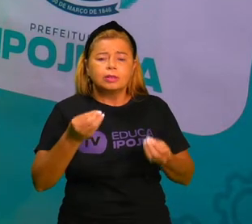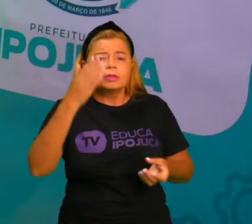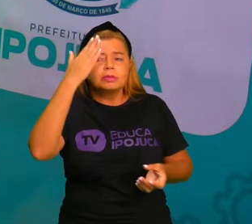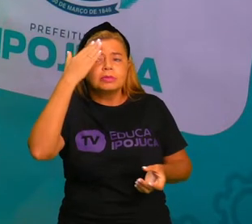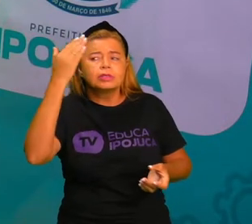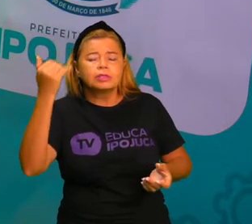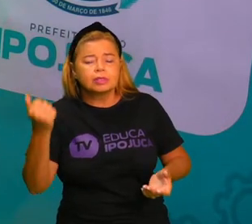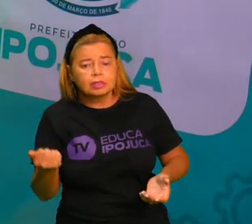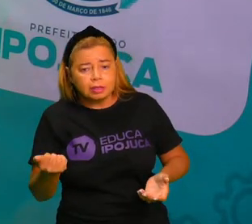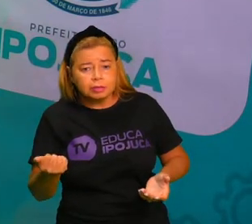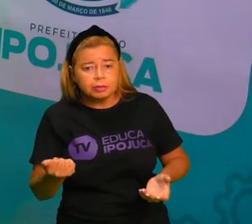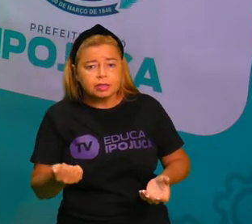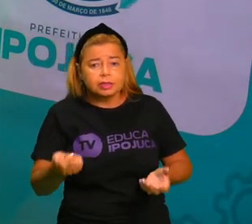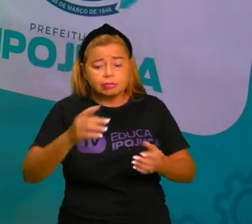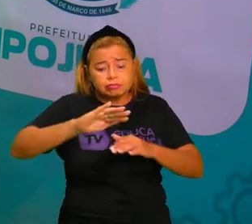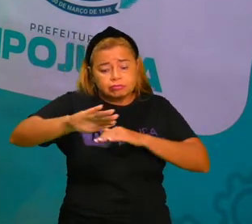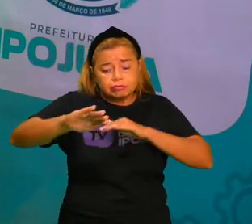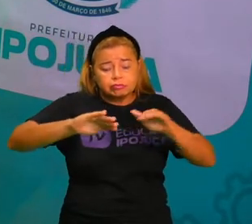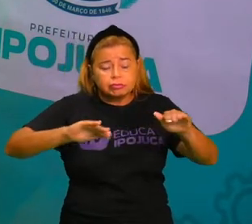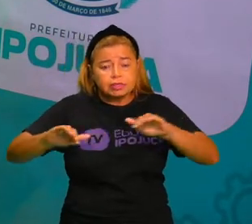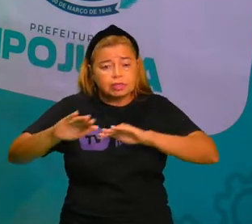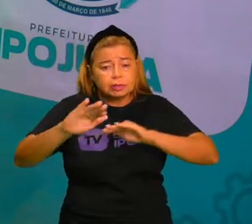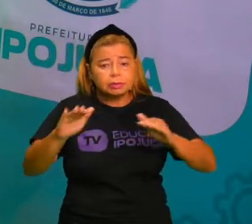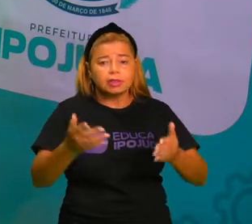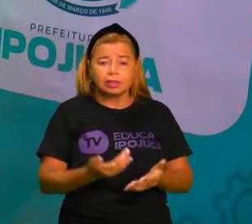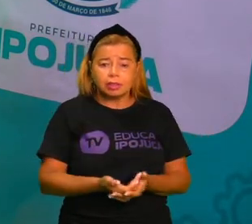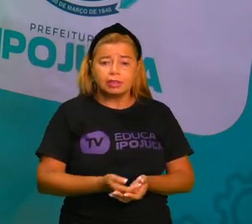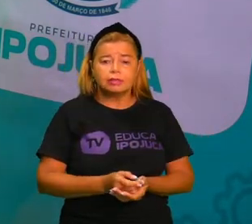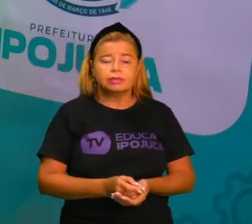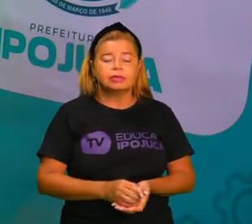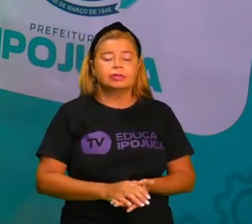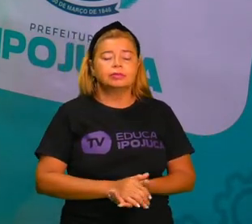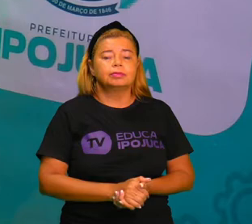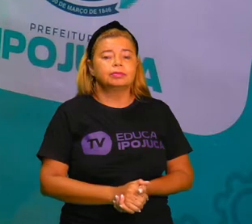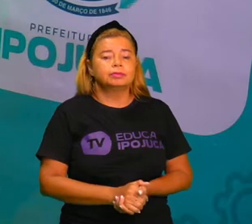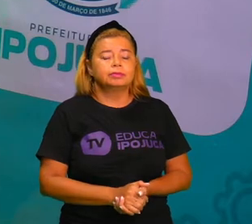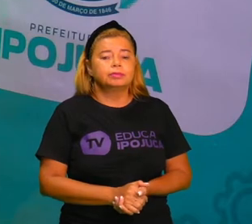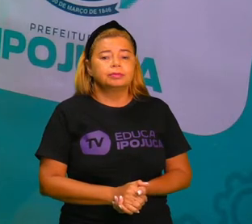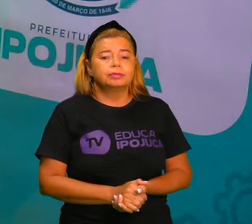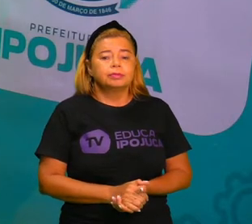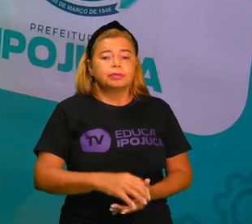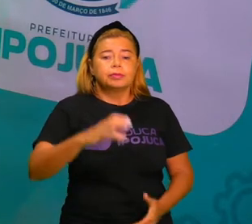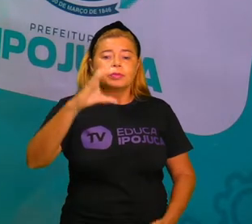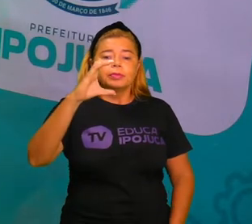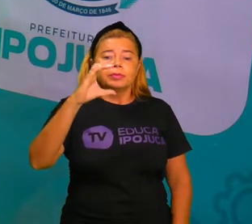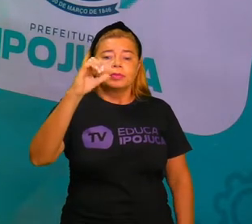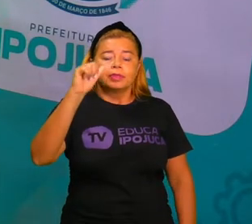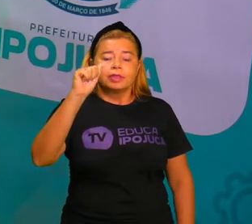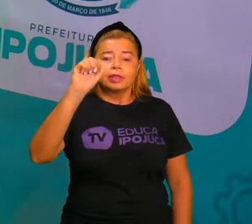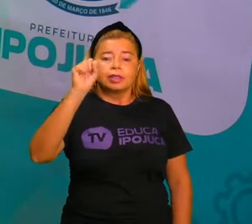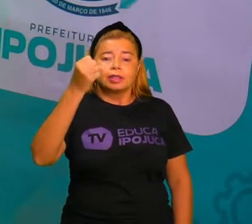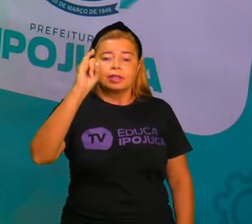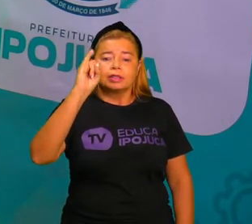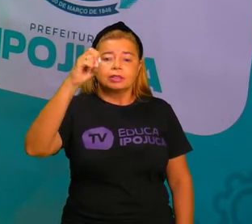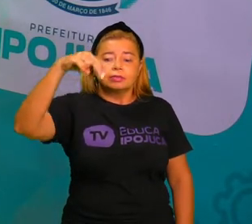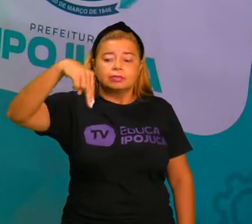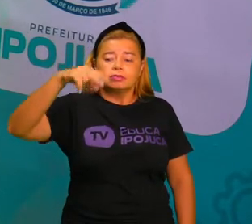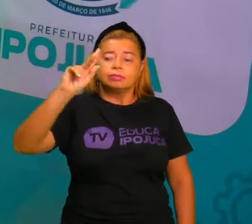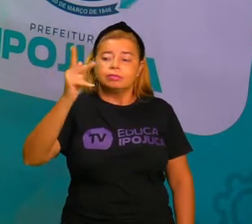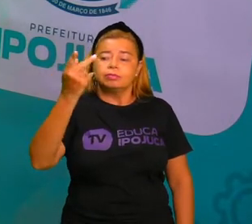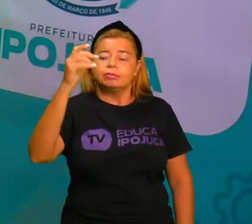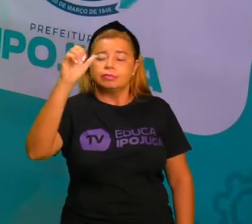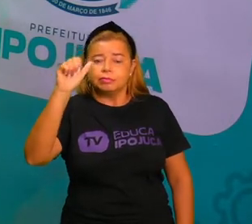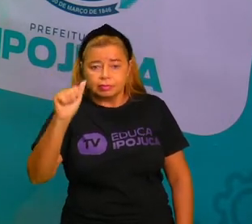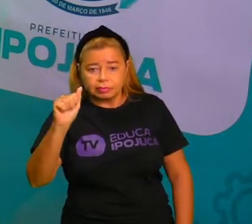Hipopótamo. Então, rapidinho a gente entende isso. Casinha. Ca-zi